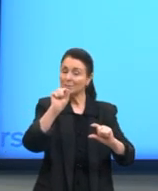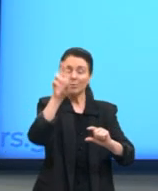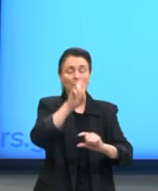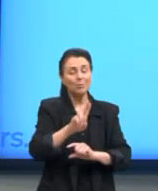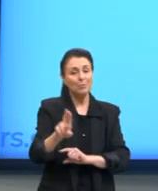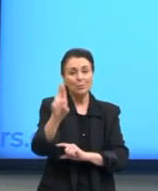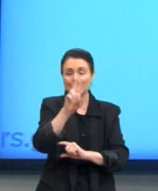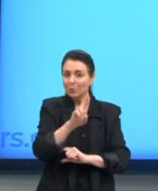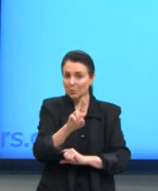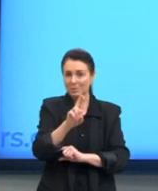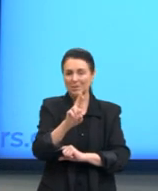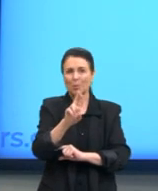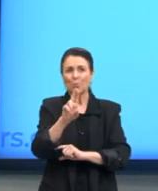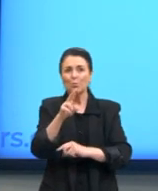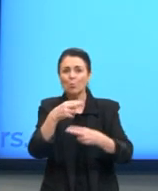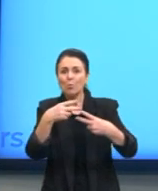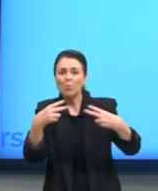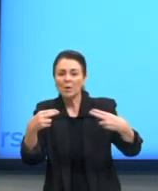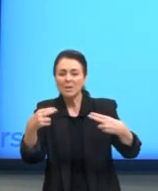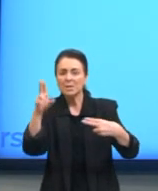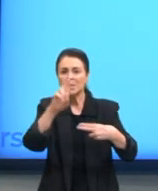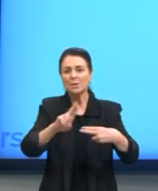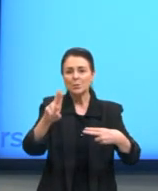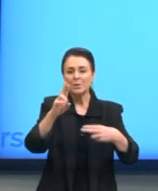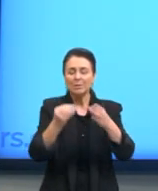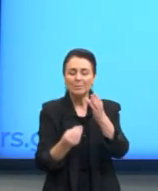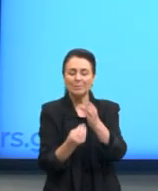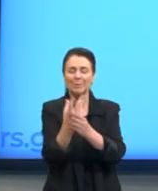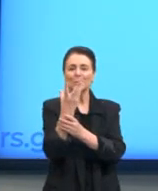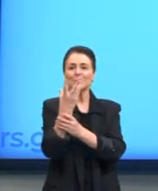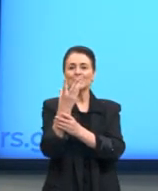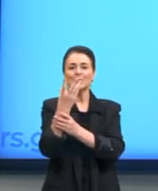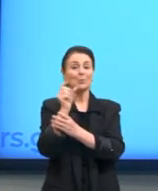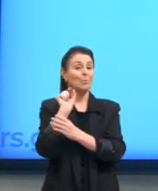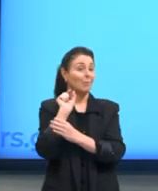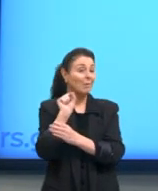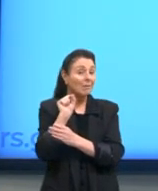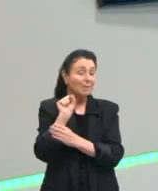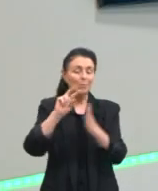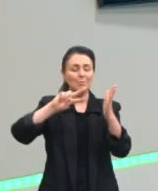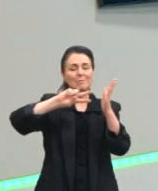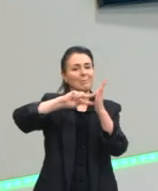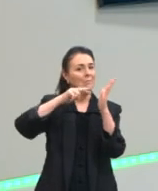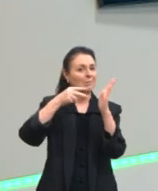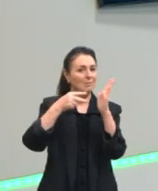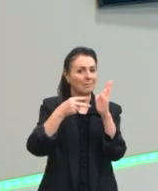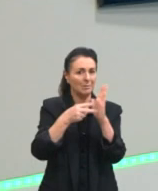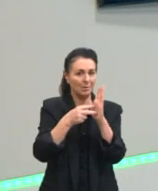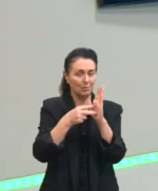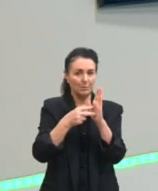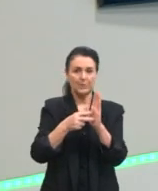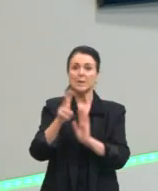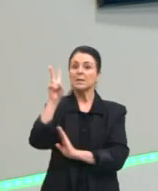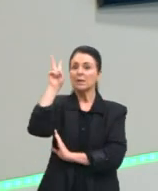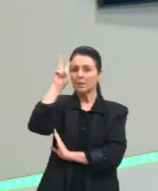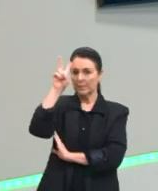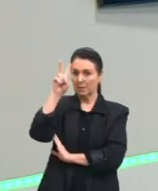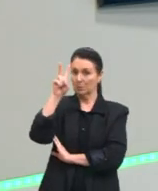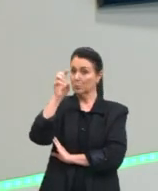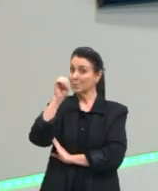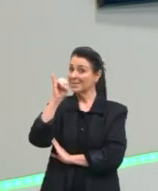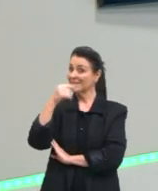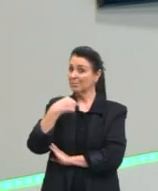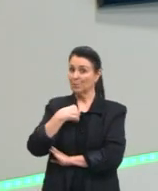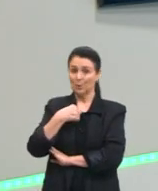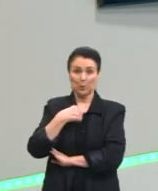materiais que a gente vai ter para produzir significado. Lembrando que, se eu não conheço esse